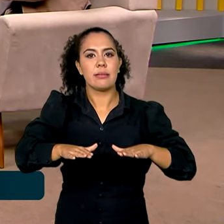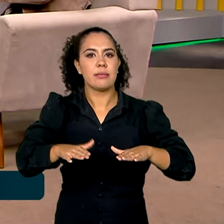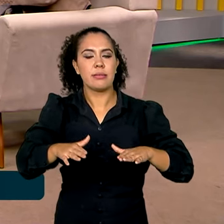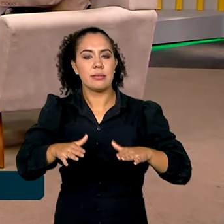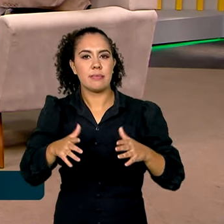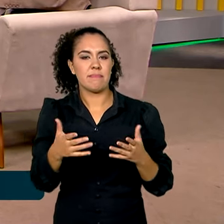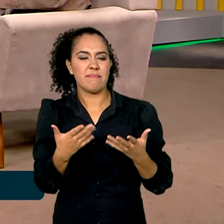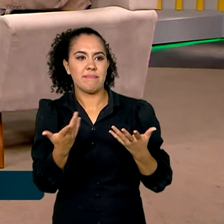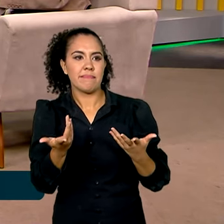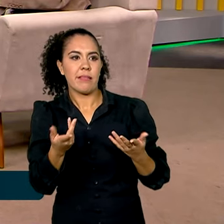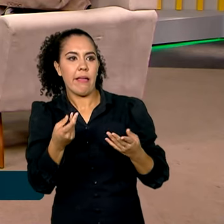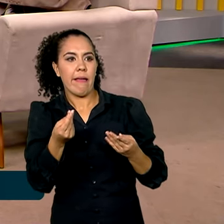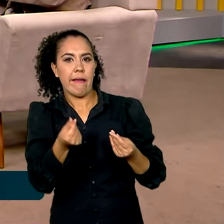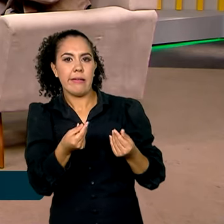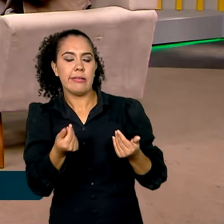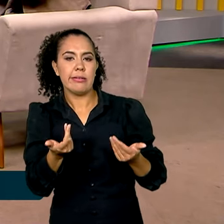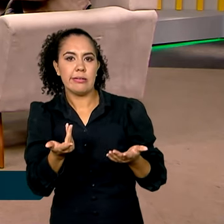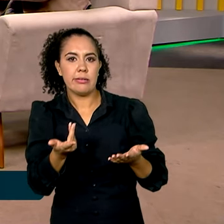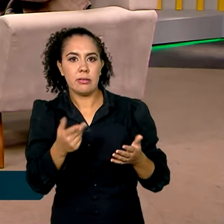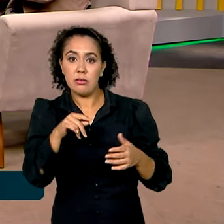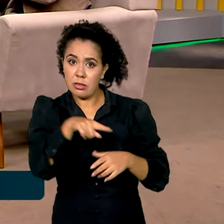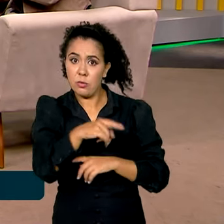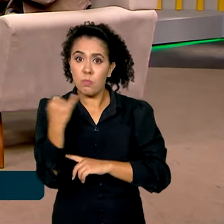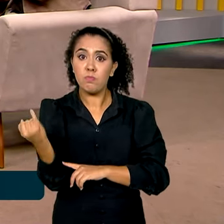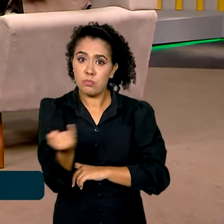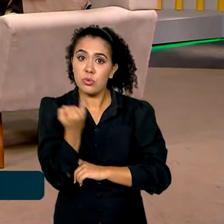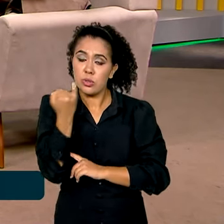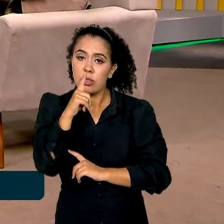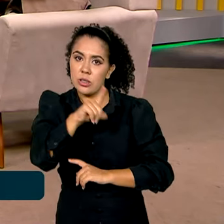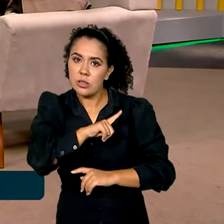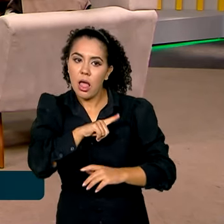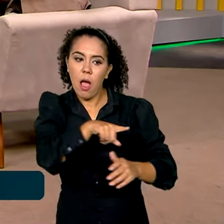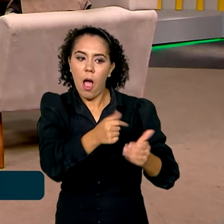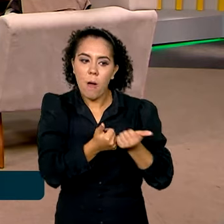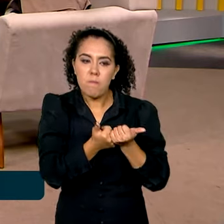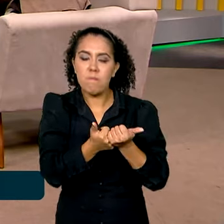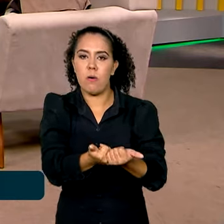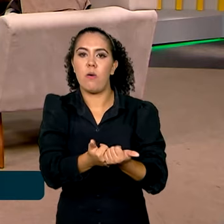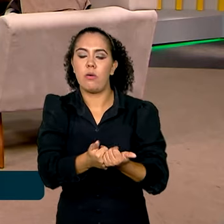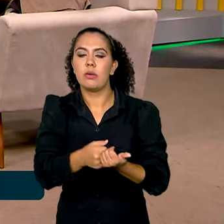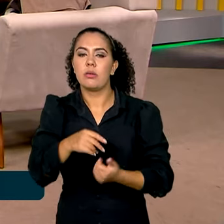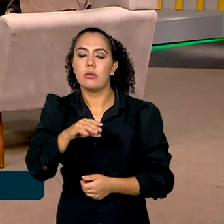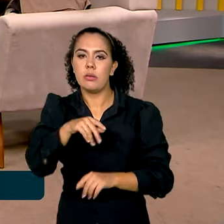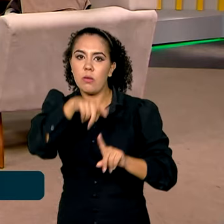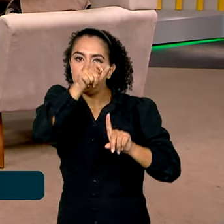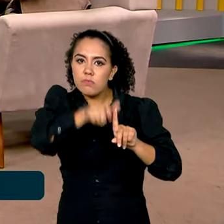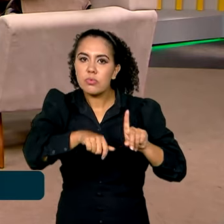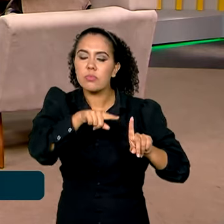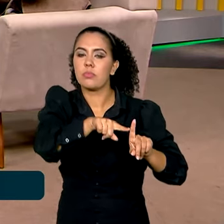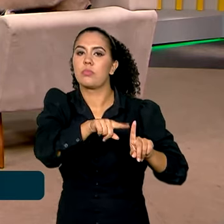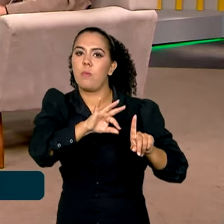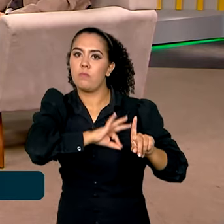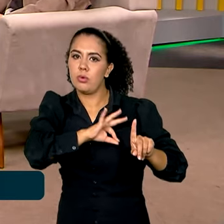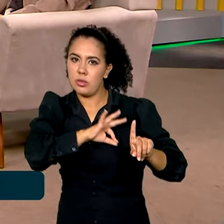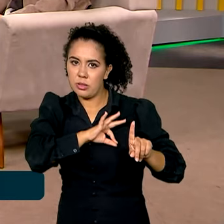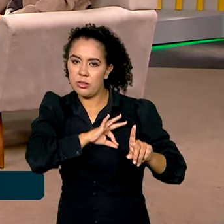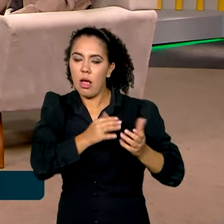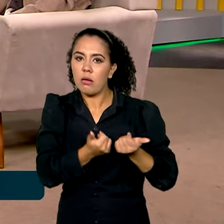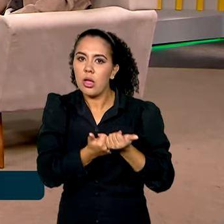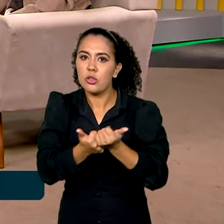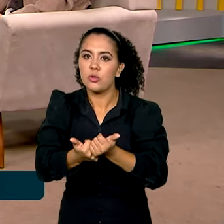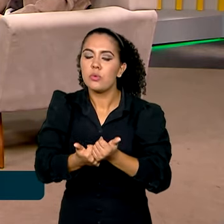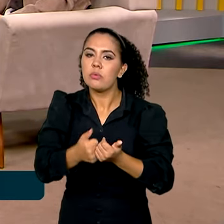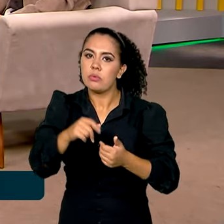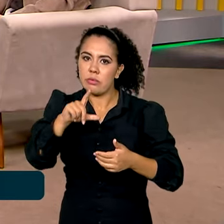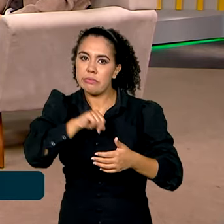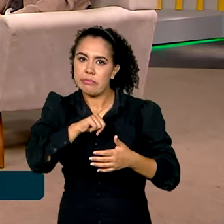segundo plano e, na verdade, é muito importante, esse apoio que o Policial Rodoviário Federal presta em situações especiais, não é?